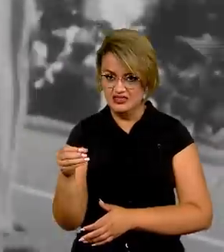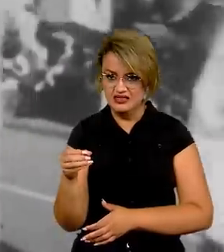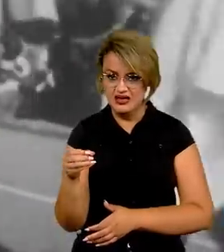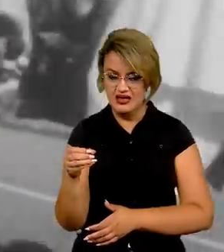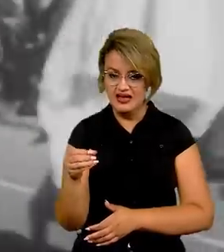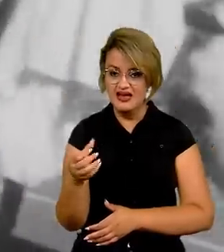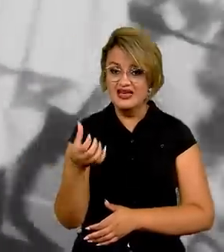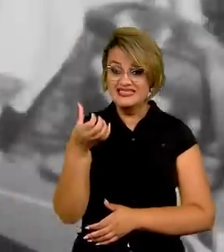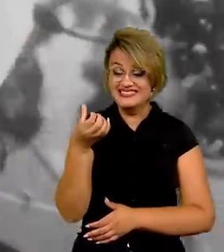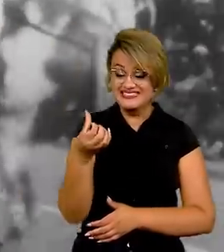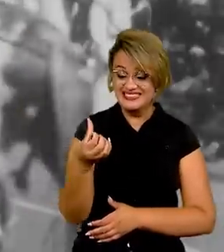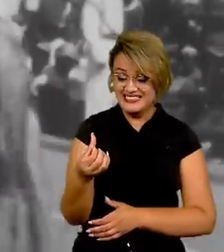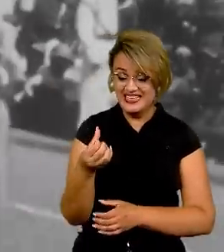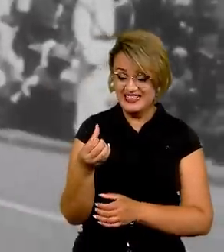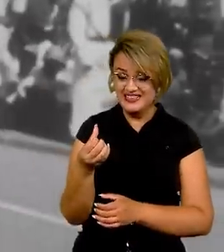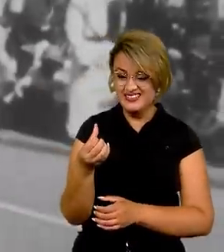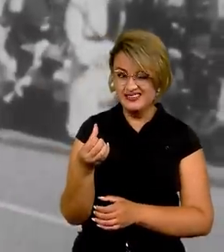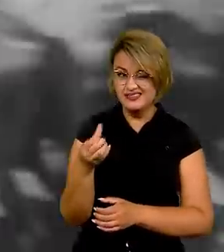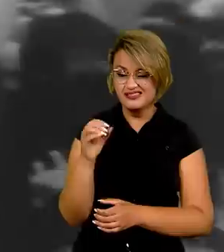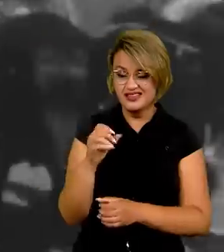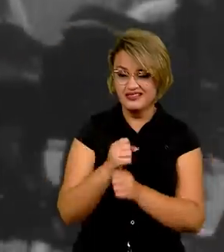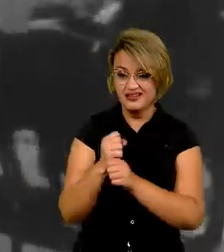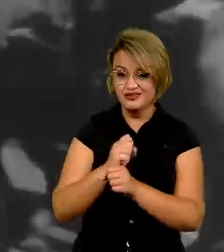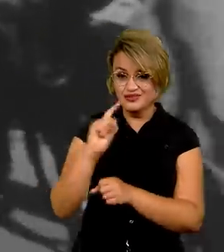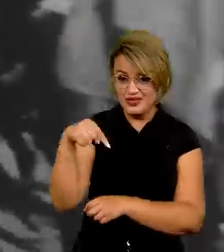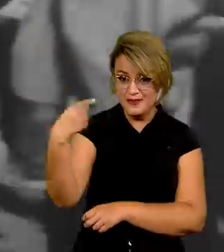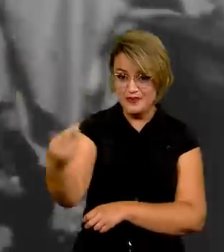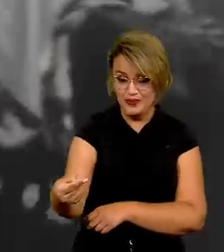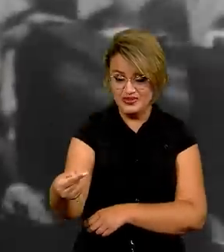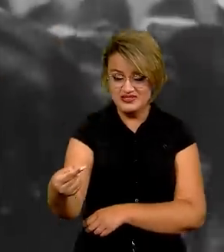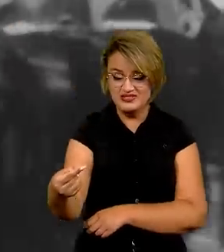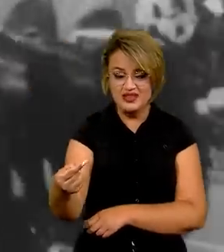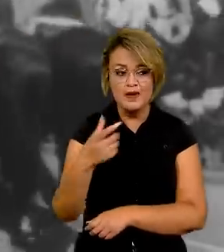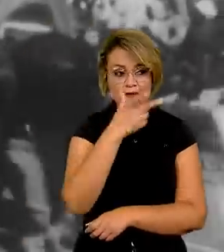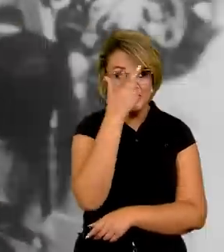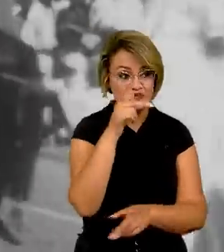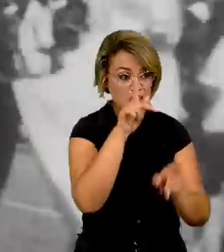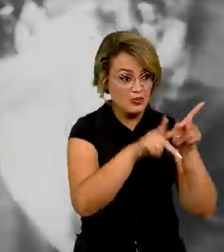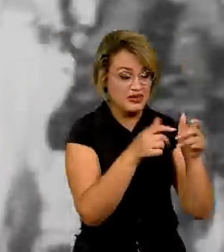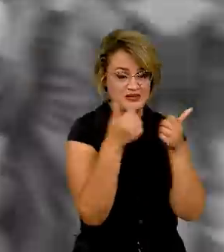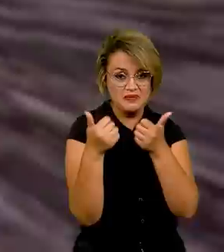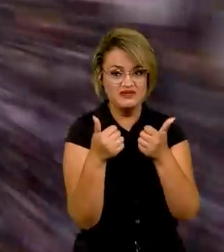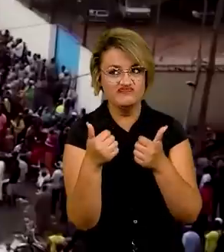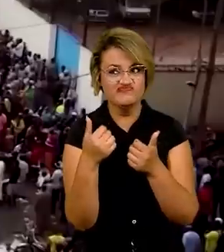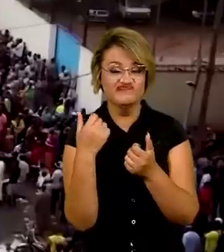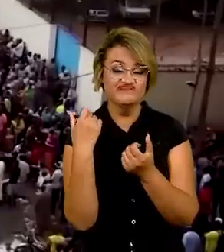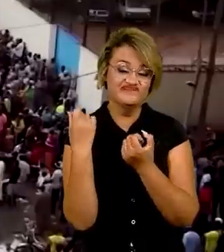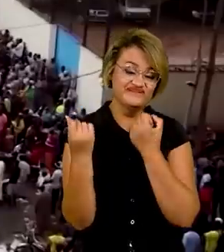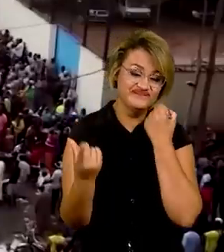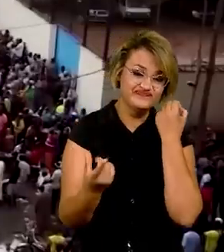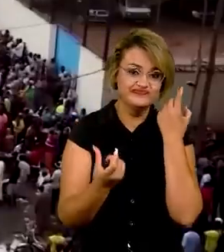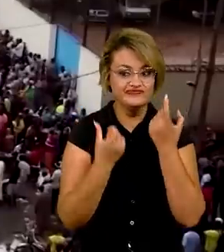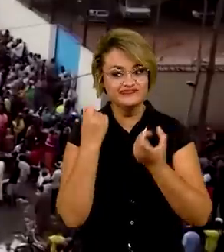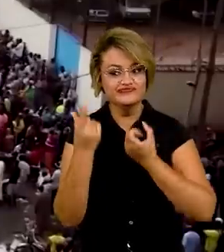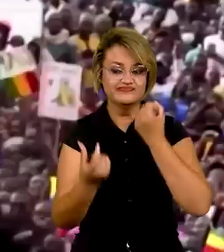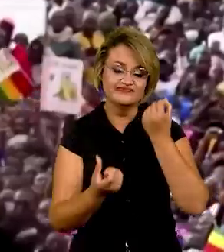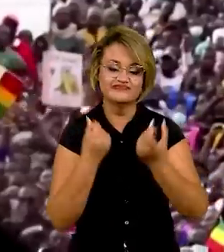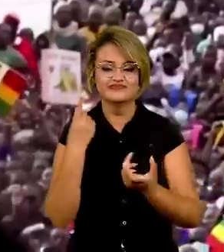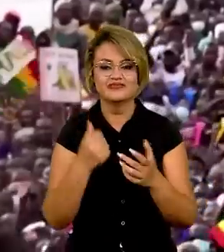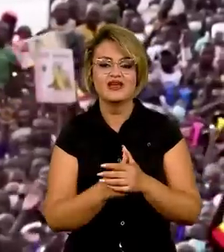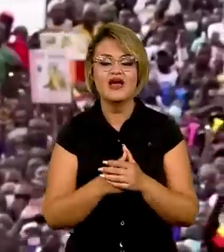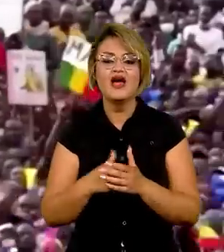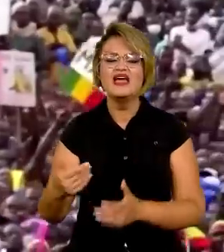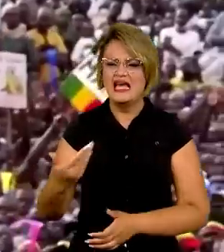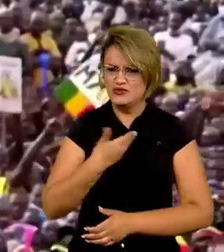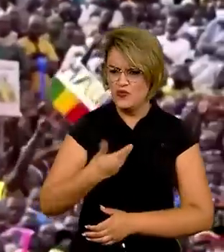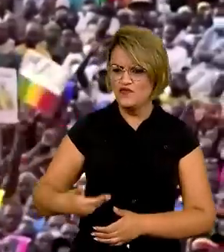pouquíssimos podem dizer que conseguiram dar um nível razoável de vida para as suas populações. Pior, são